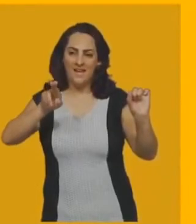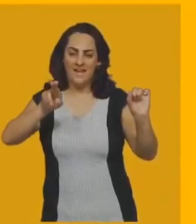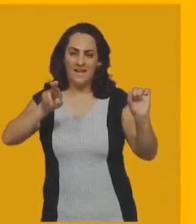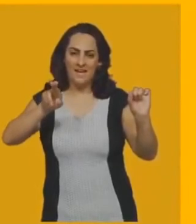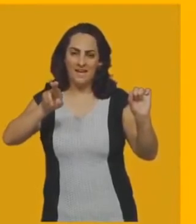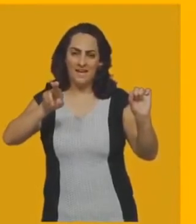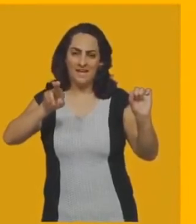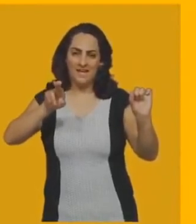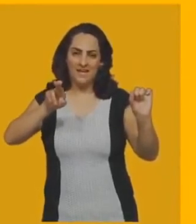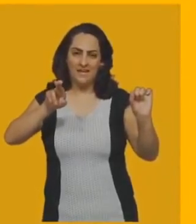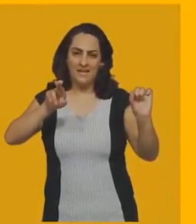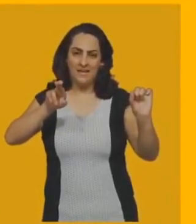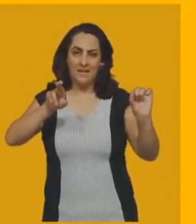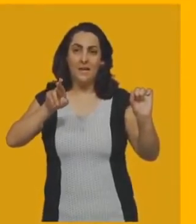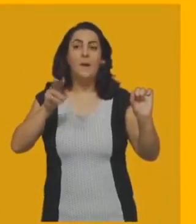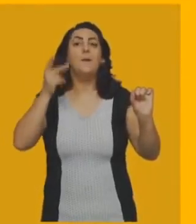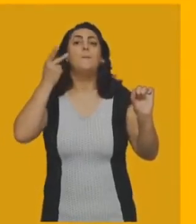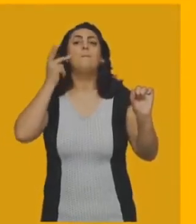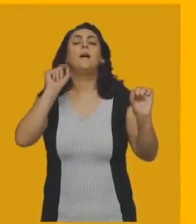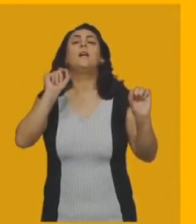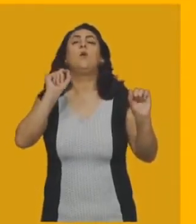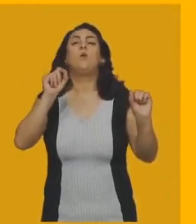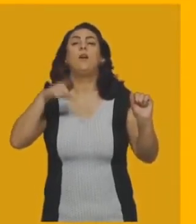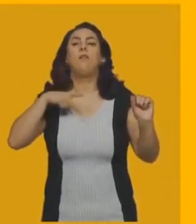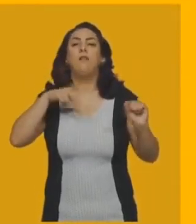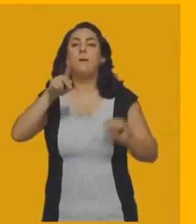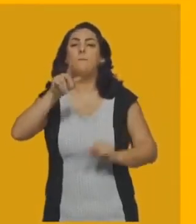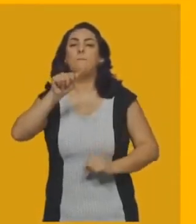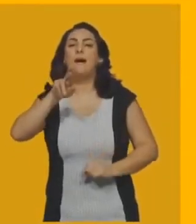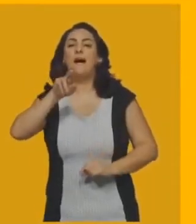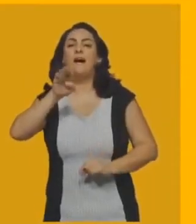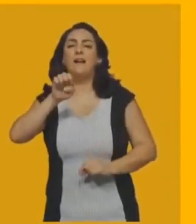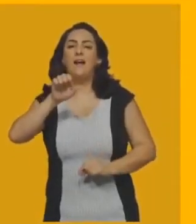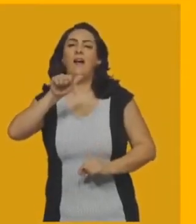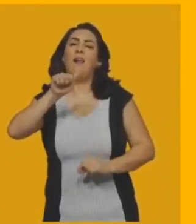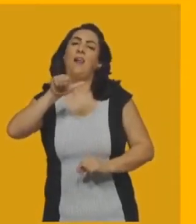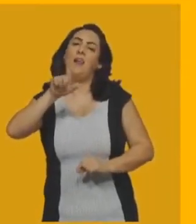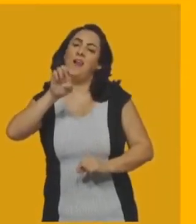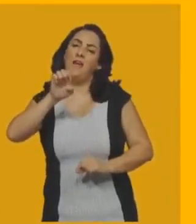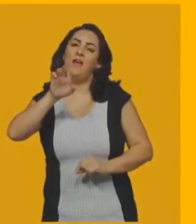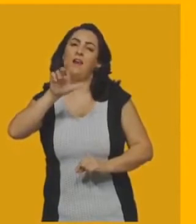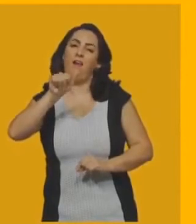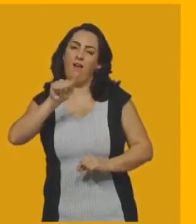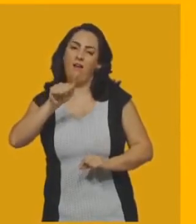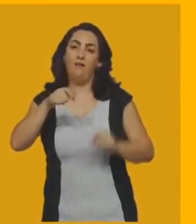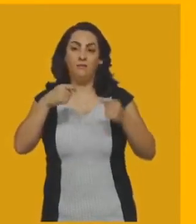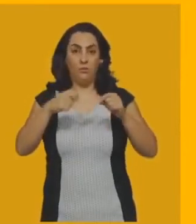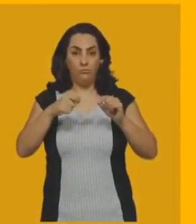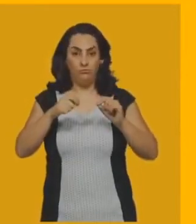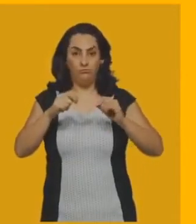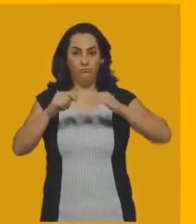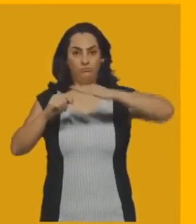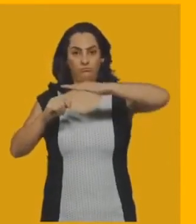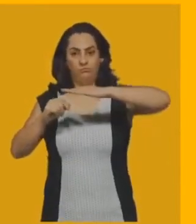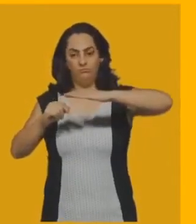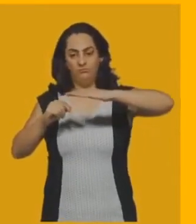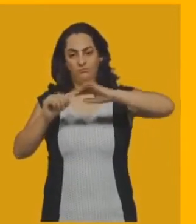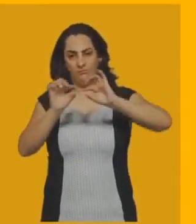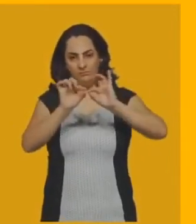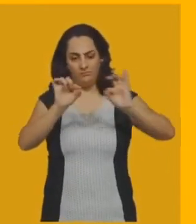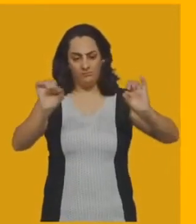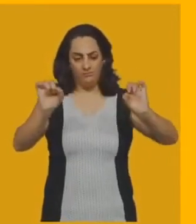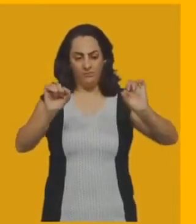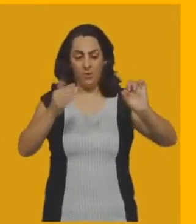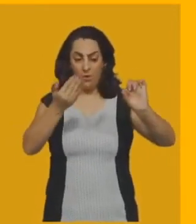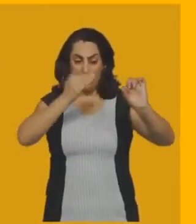paralela, eu vou traçar a reta S, né, então essa reta S, ela